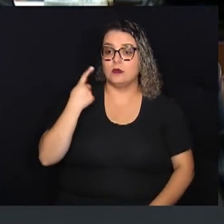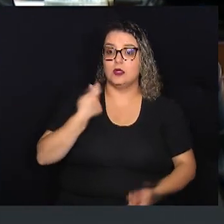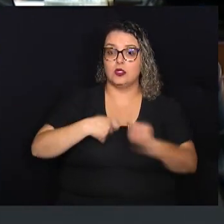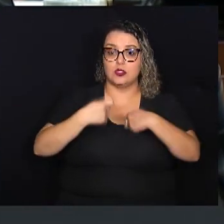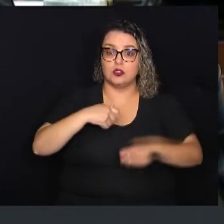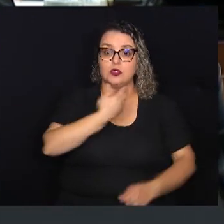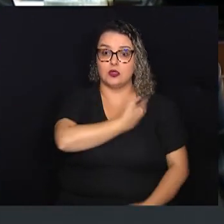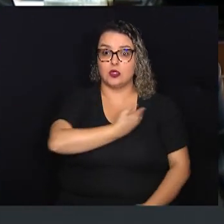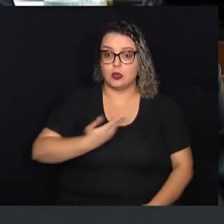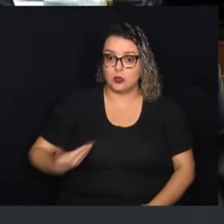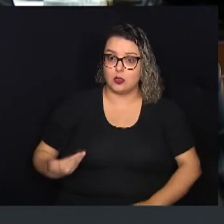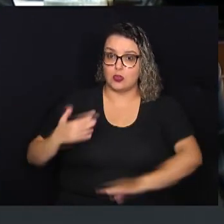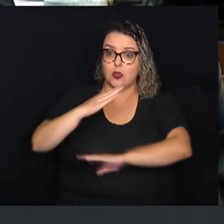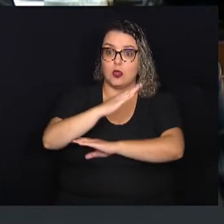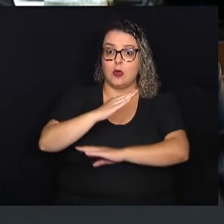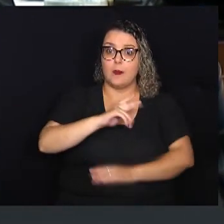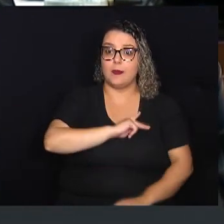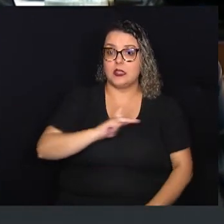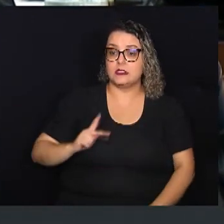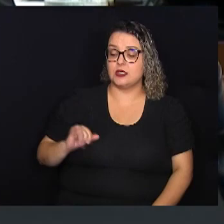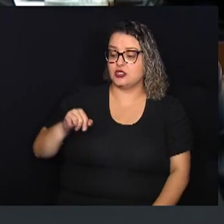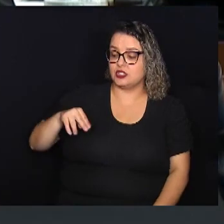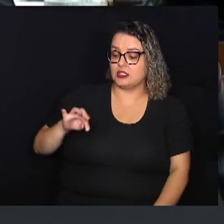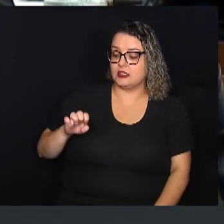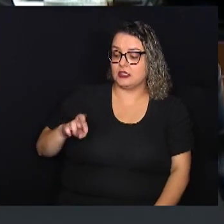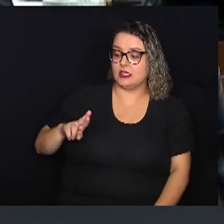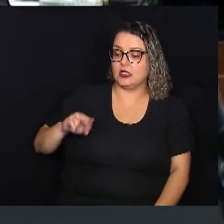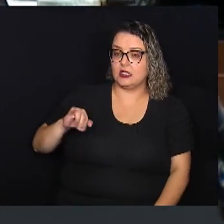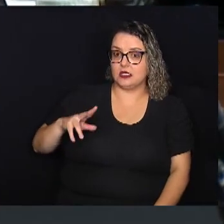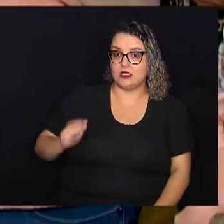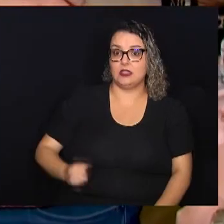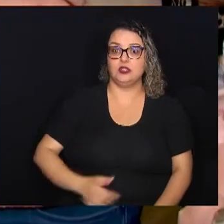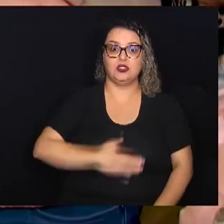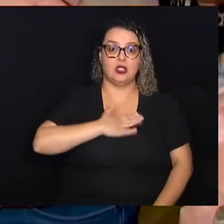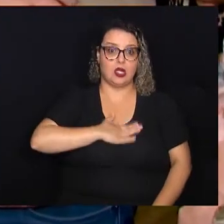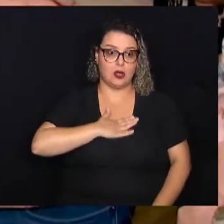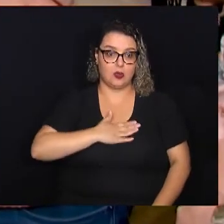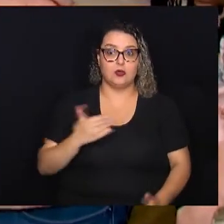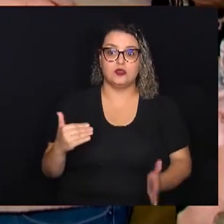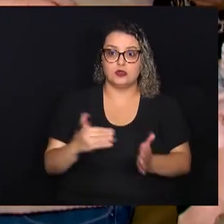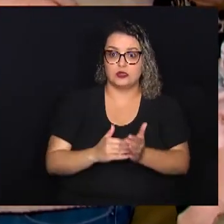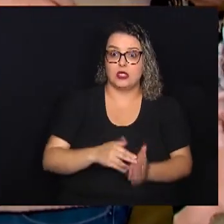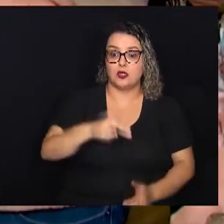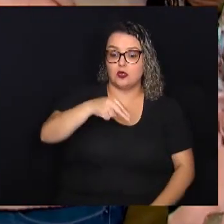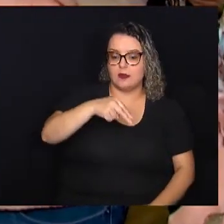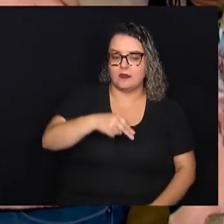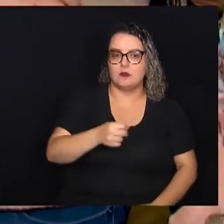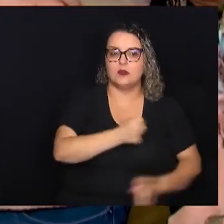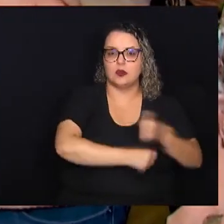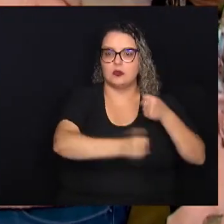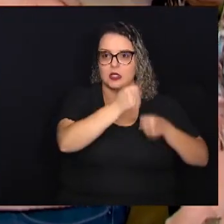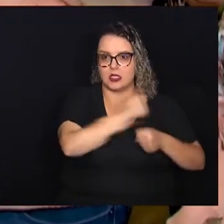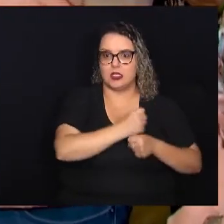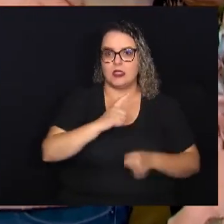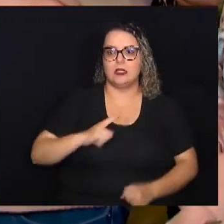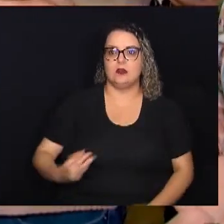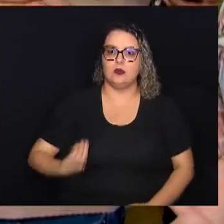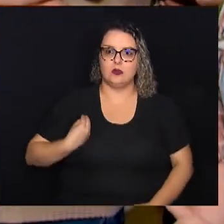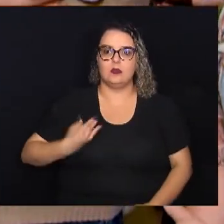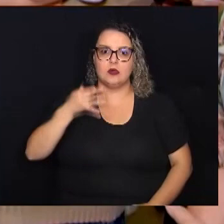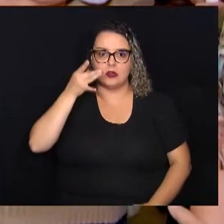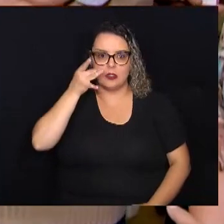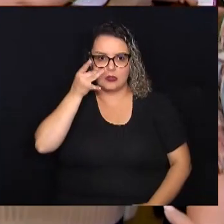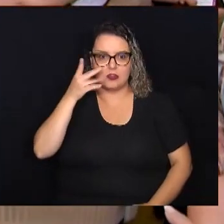como presidente interina de agosto a novembro do ano passado. A cerimônia contou com a presença de vereadores e